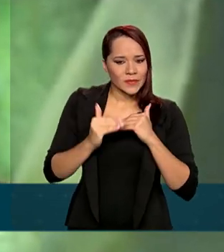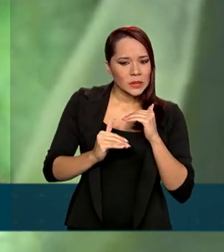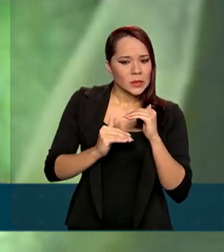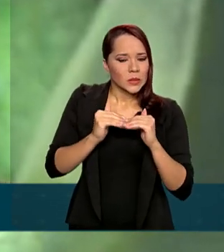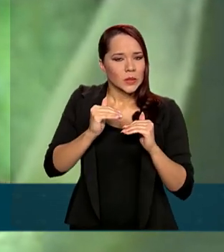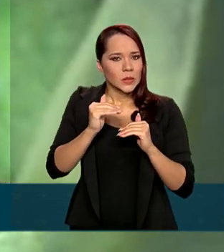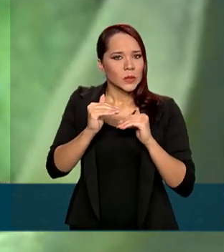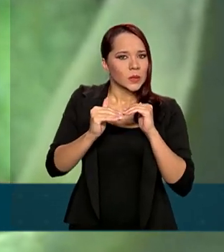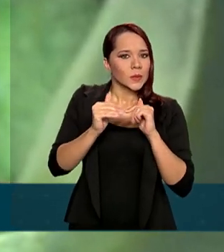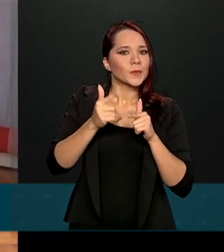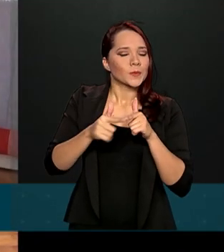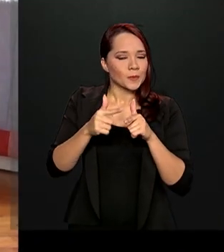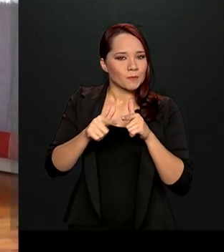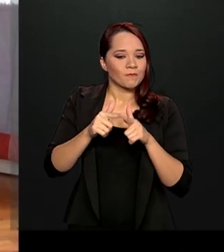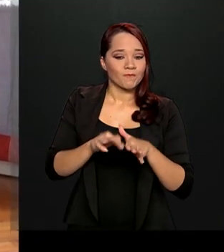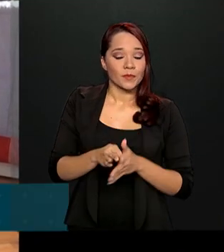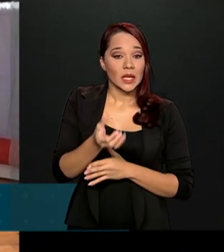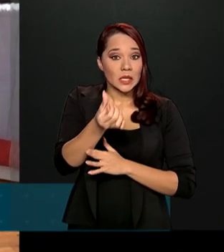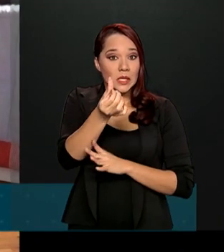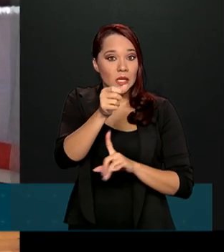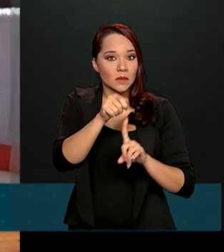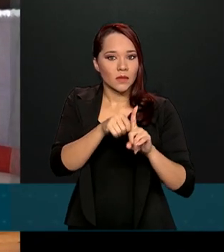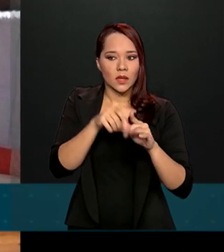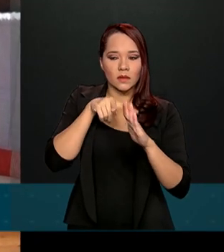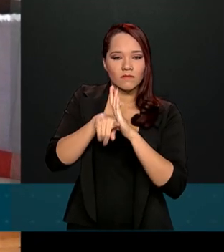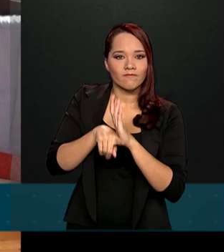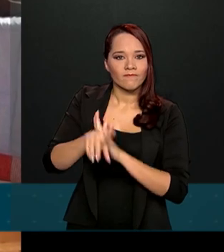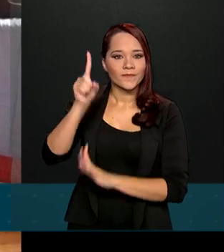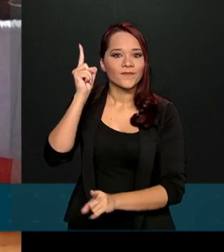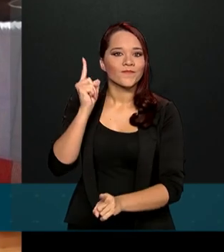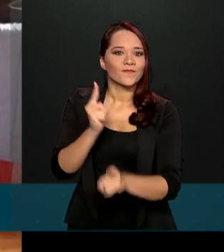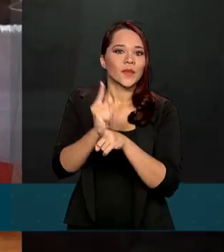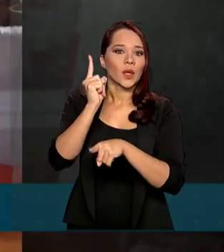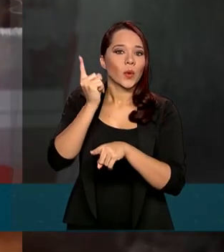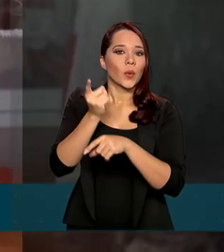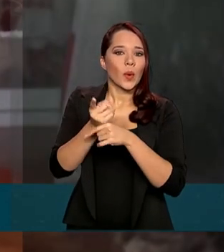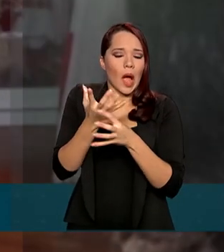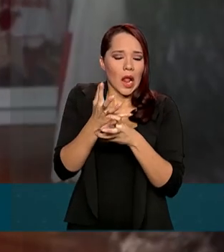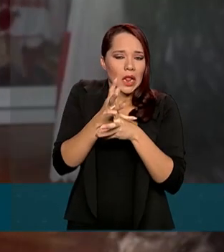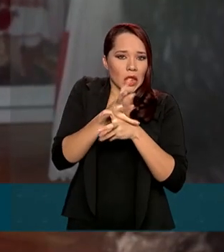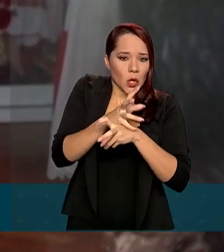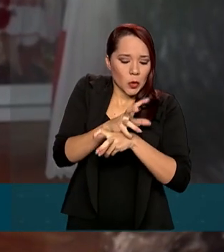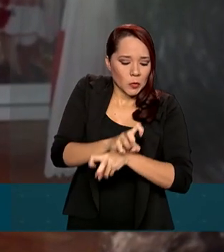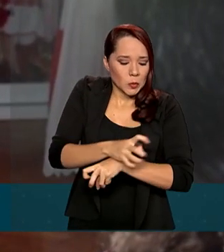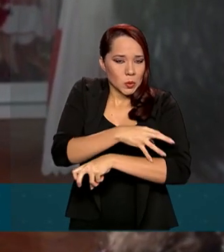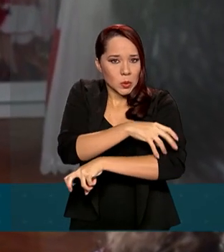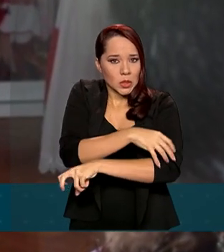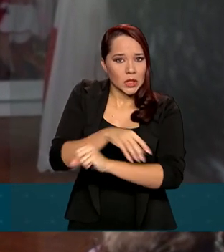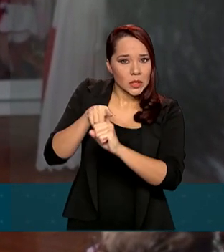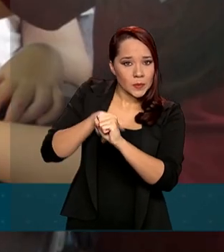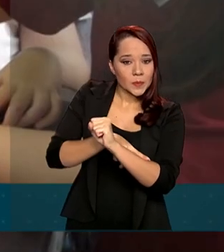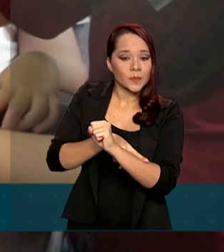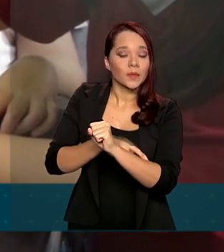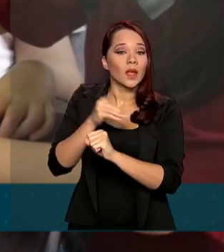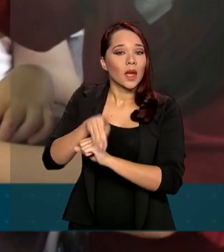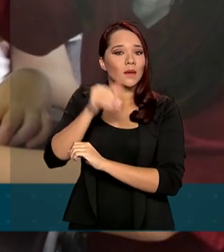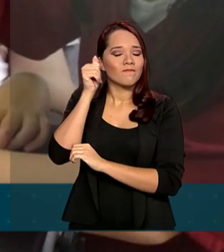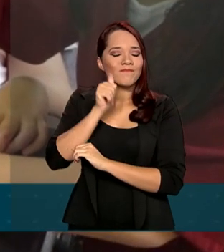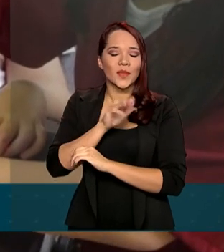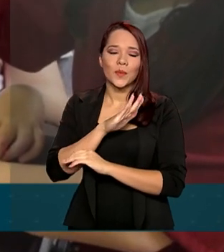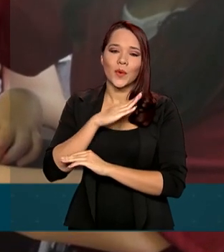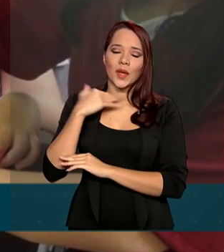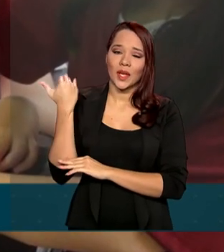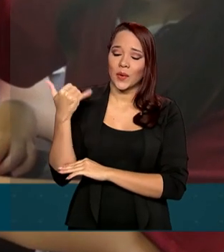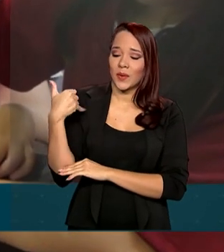desenvolvimento. Aos seis meses, foi diagnosticada com atrofia muscular espinhal. A menina morreu